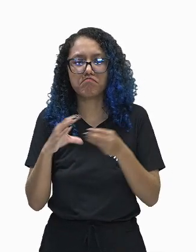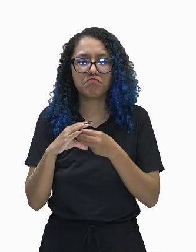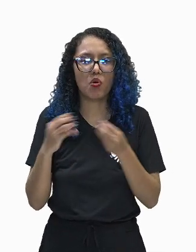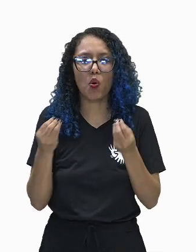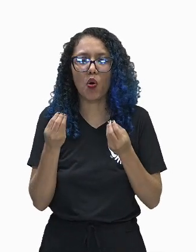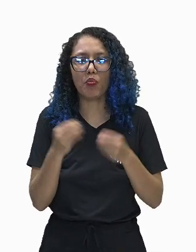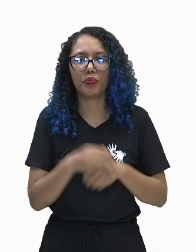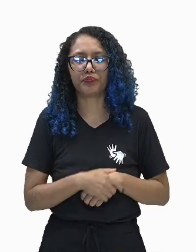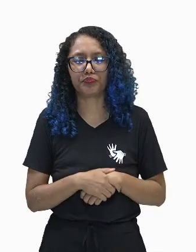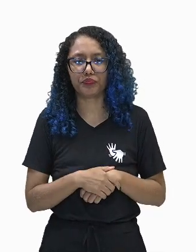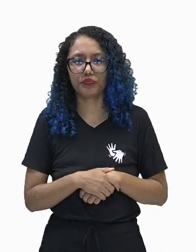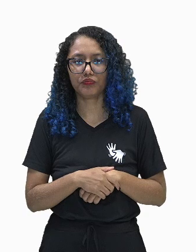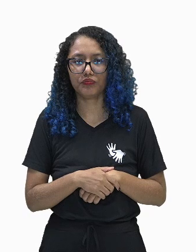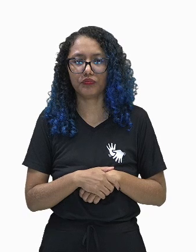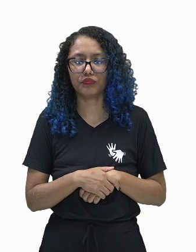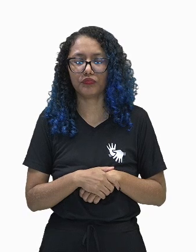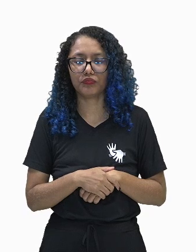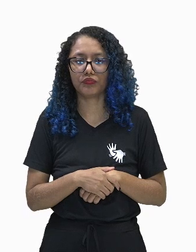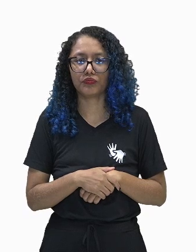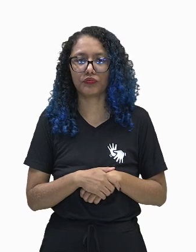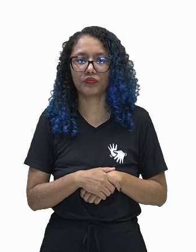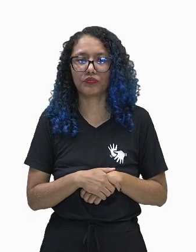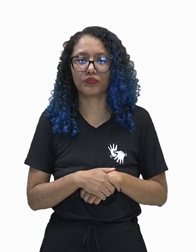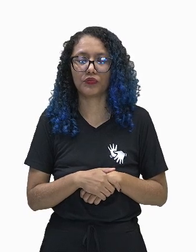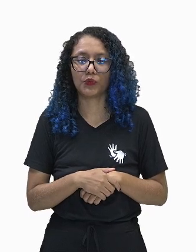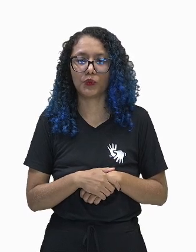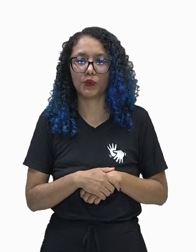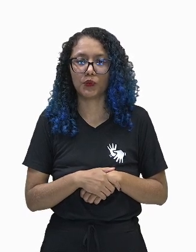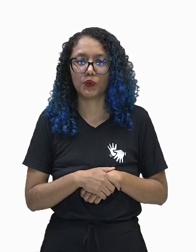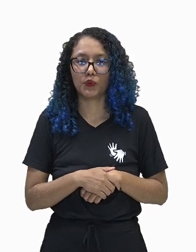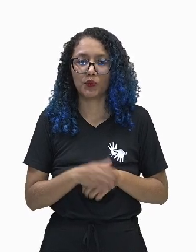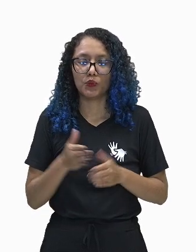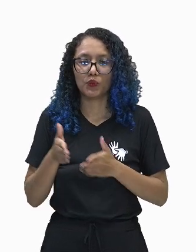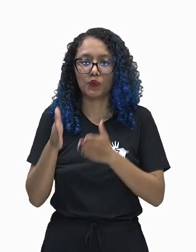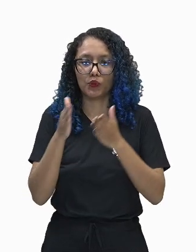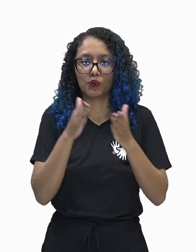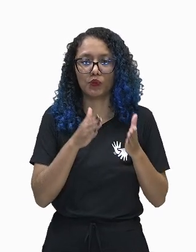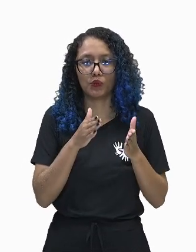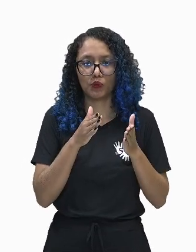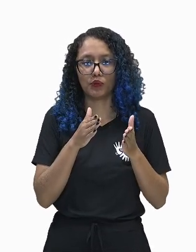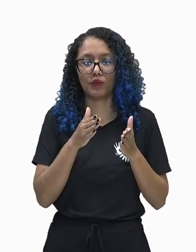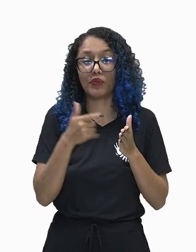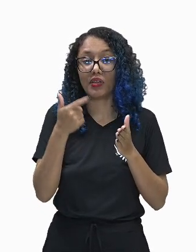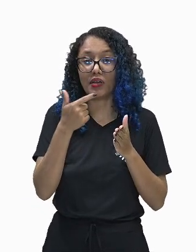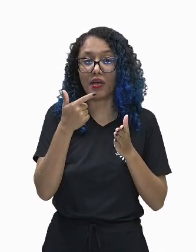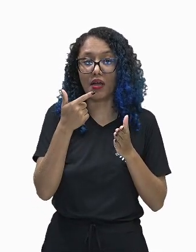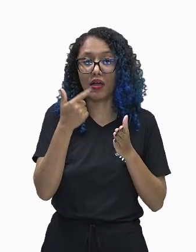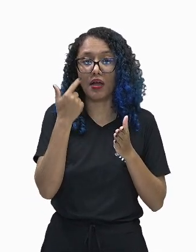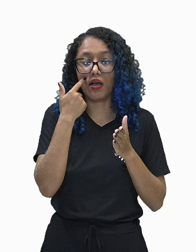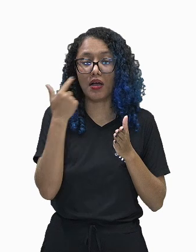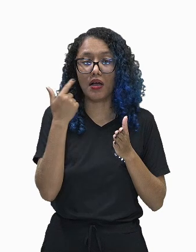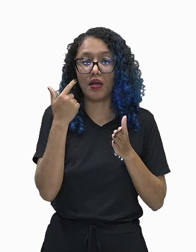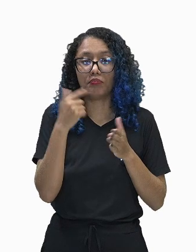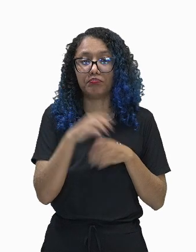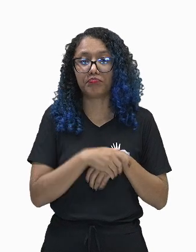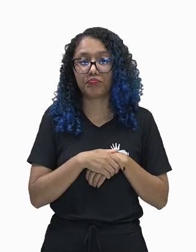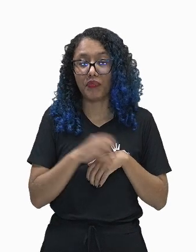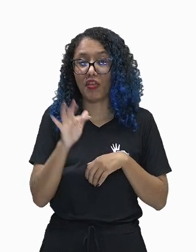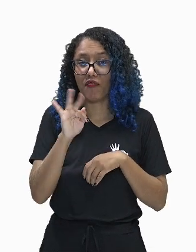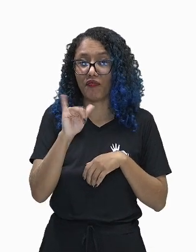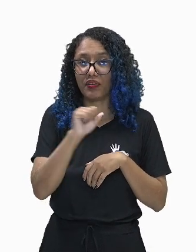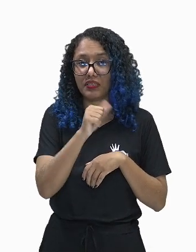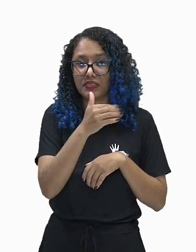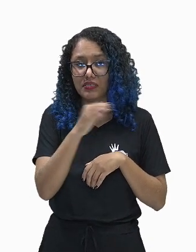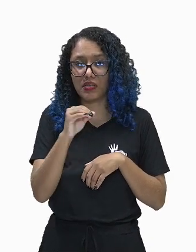eucarionte. Trago como divisão celular para o procarionte a divisão por fissão binária. E nos